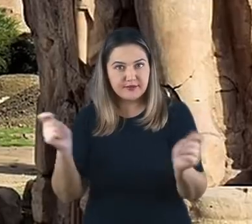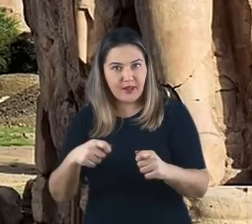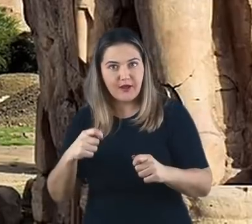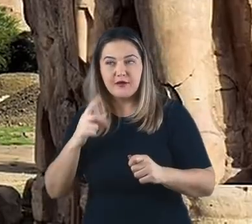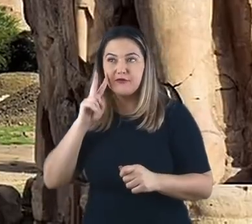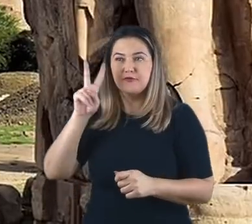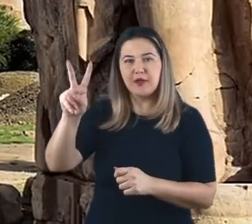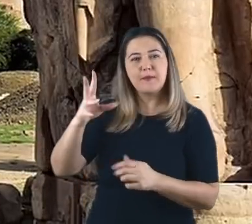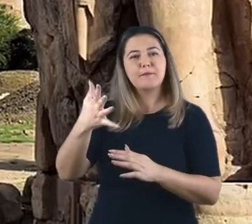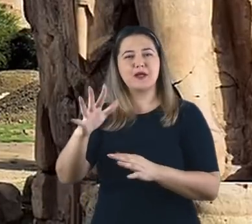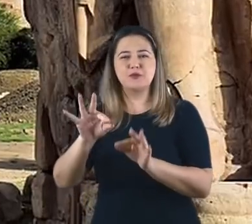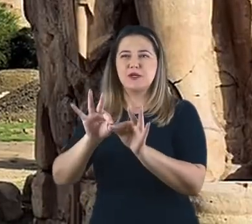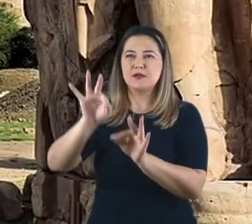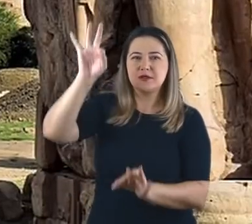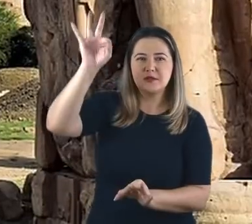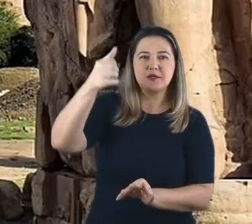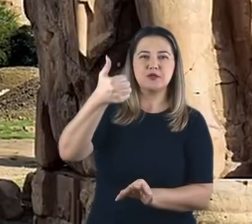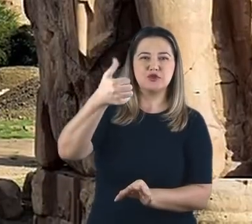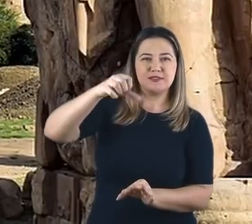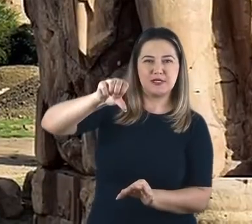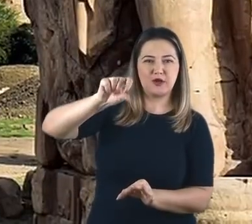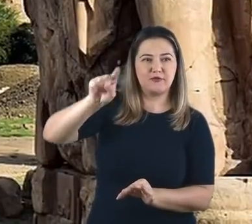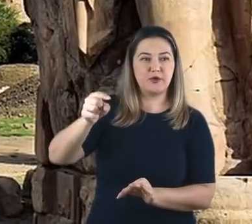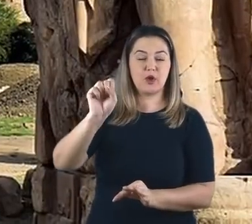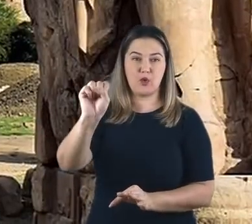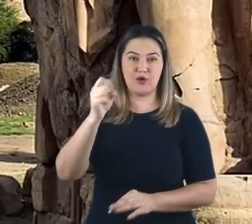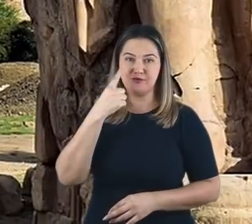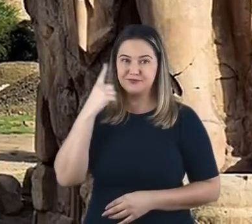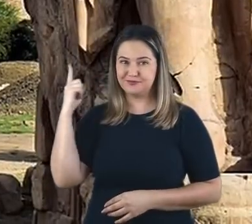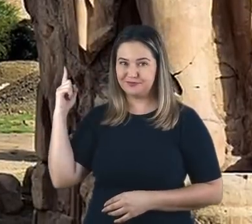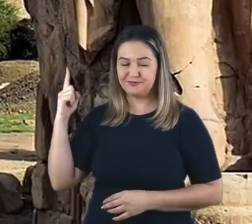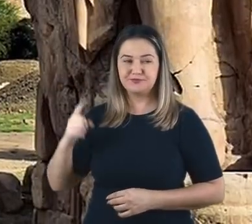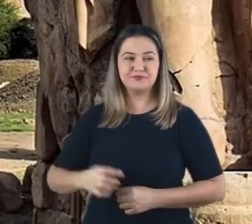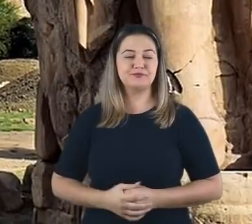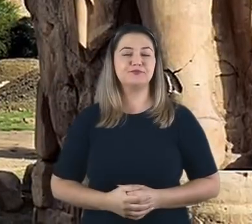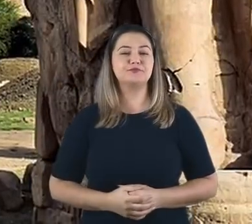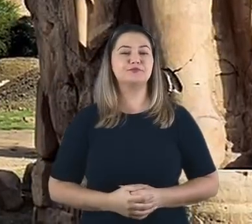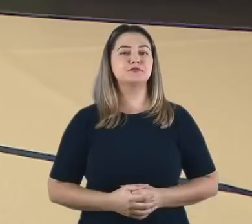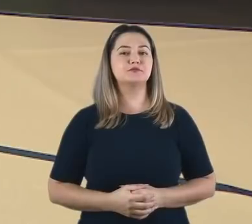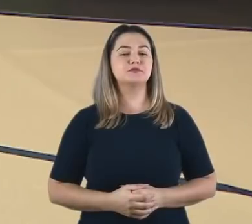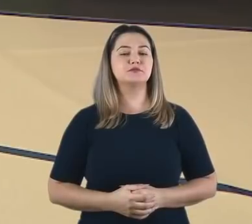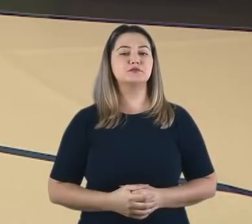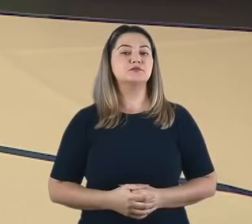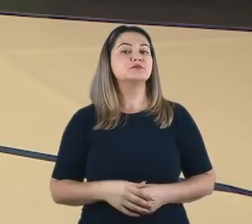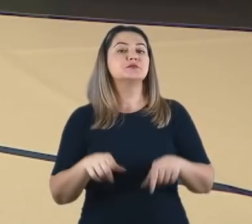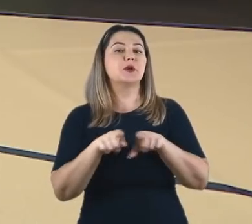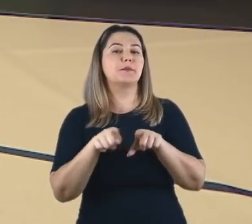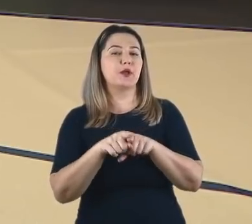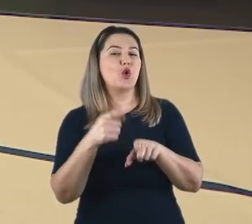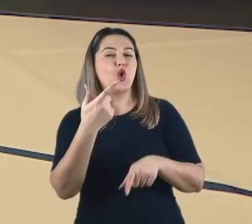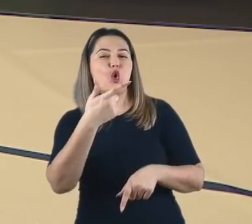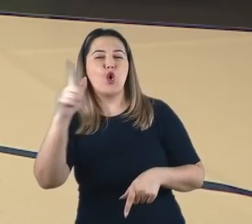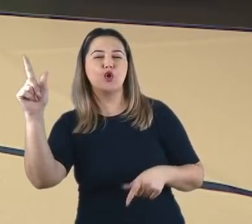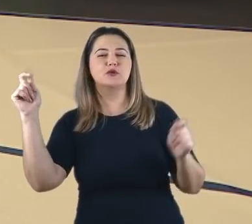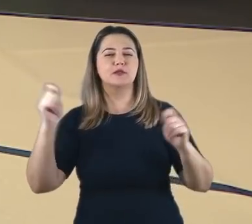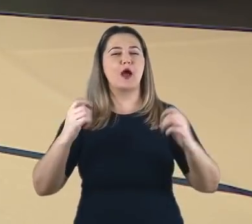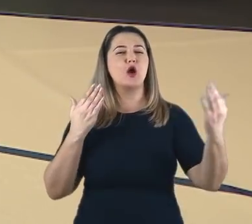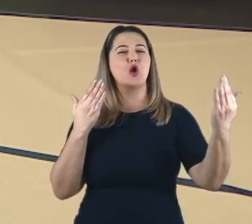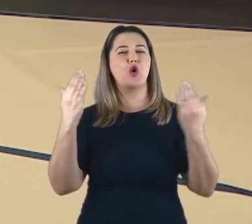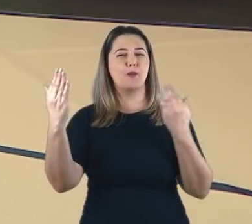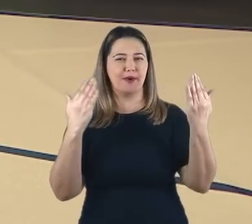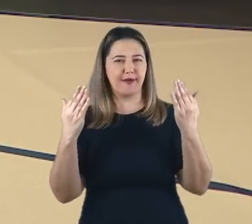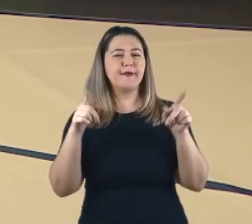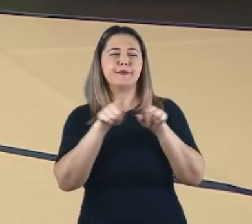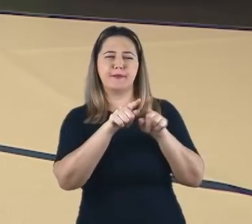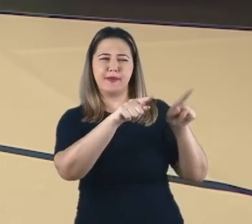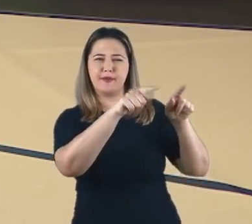estão de pé. Ela tinha aproximadamente 19,8 metros de altura. Agora, o melhor paralelo antigo que eu